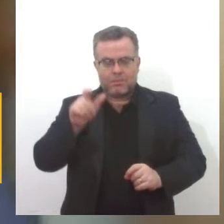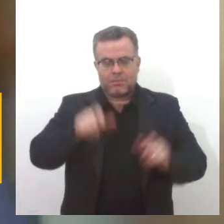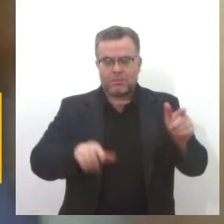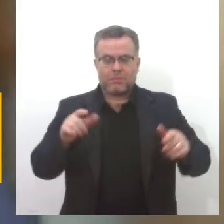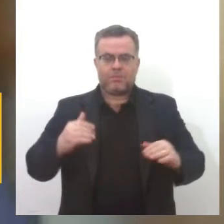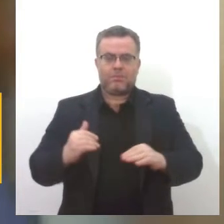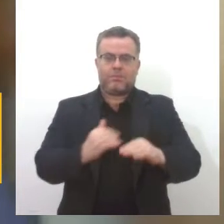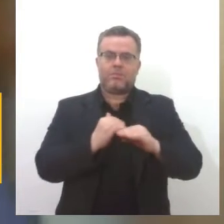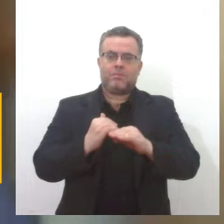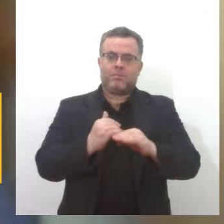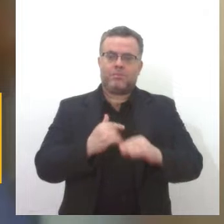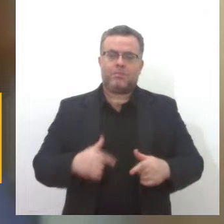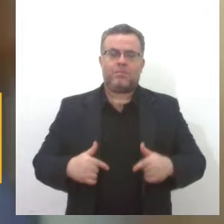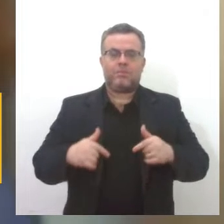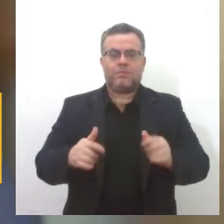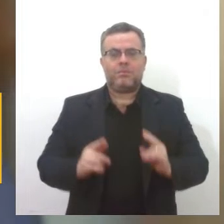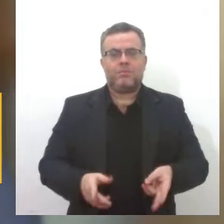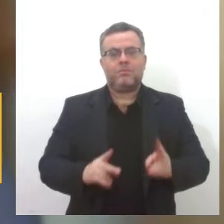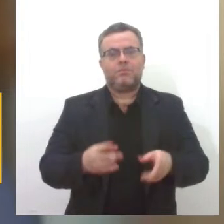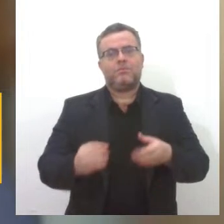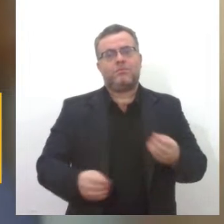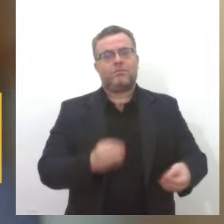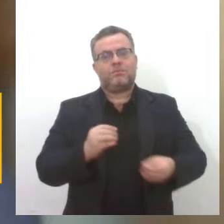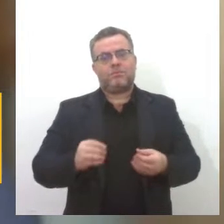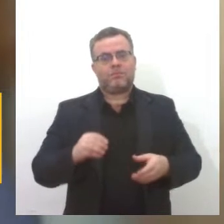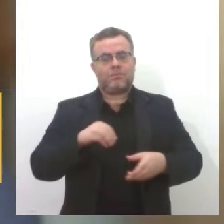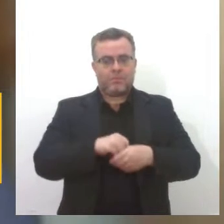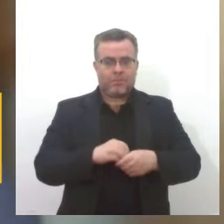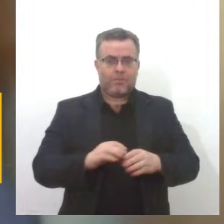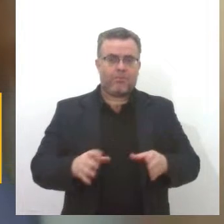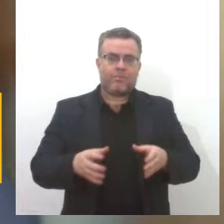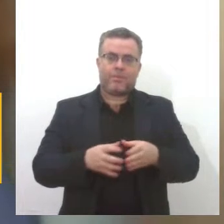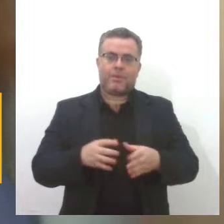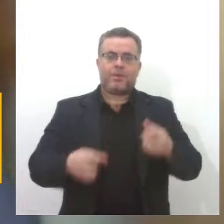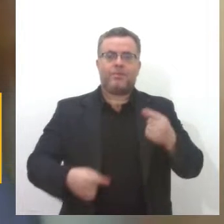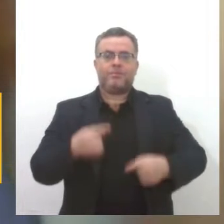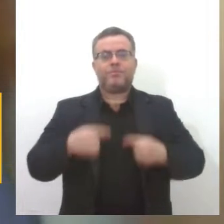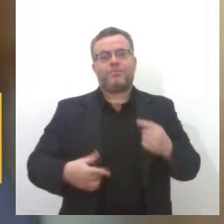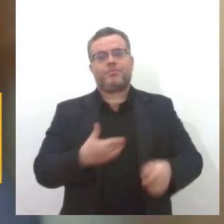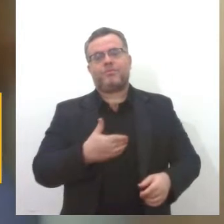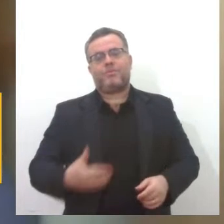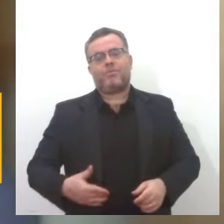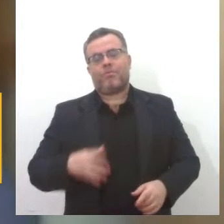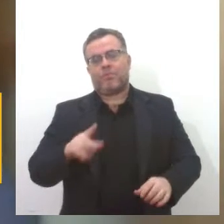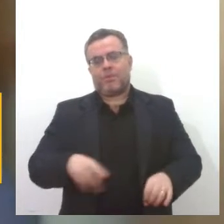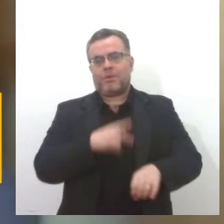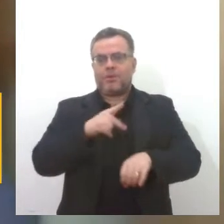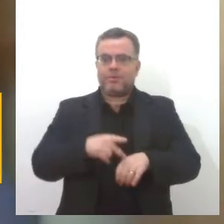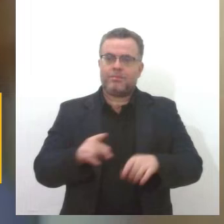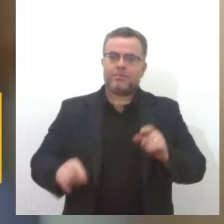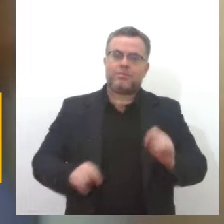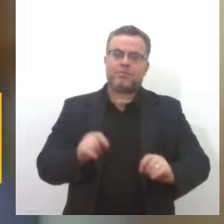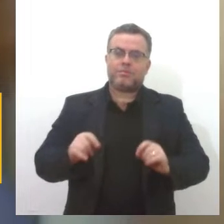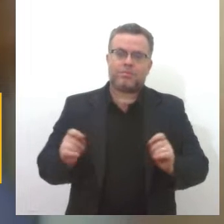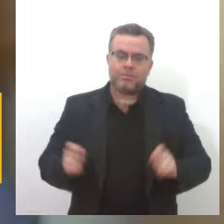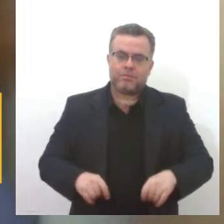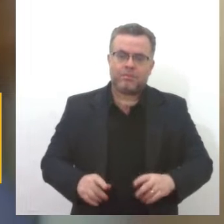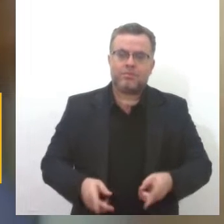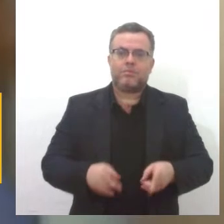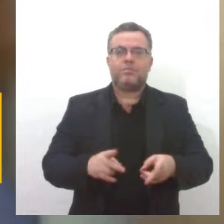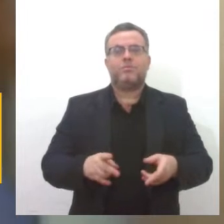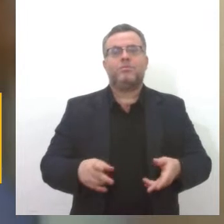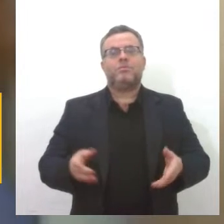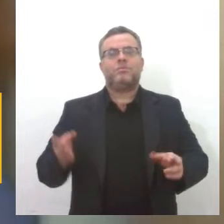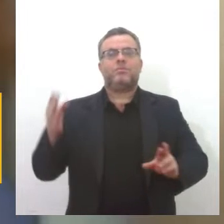direitos, essas lutas de conquistas dentro dos espaços das políticas públicas do nosso país, fazendo com que a gente tivesse também essa